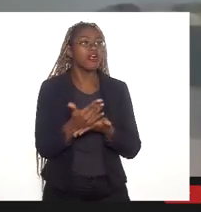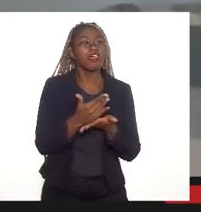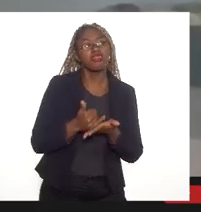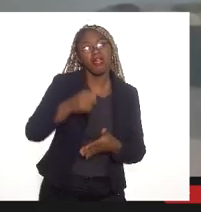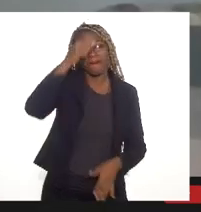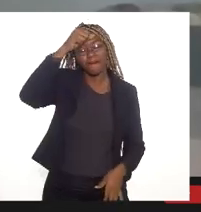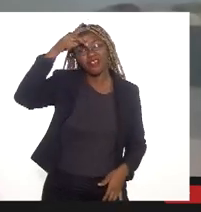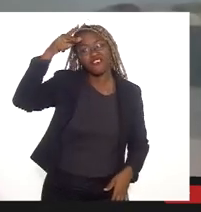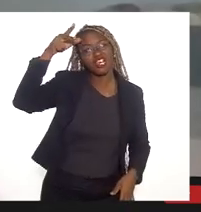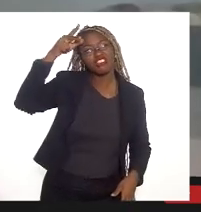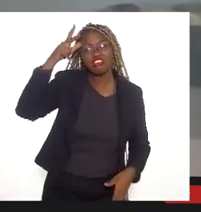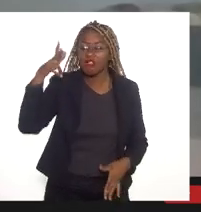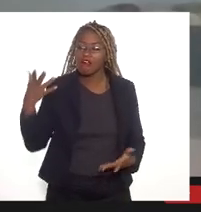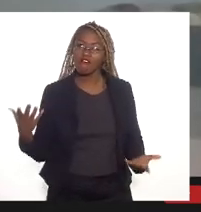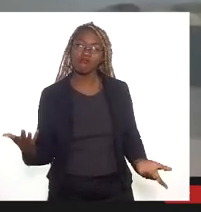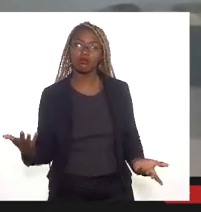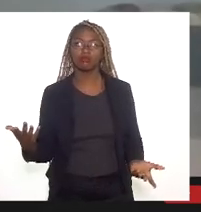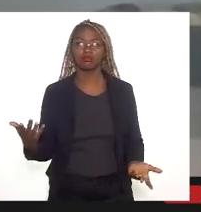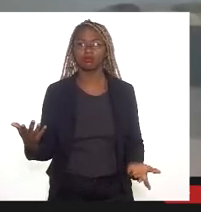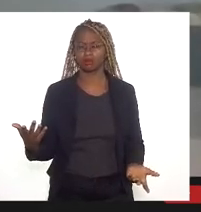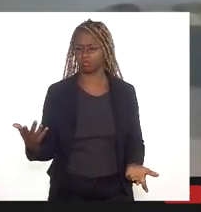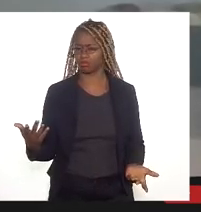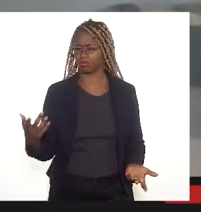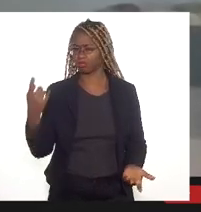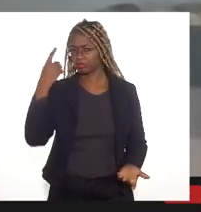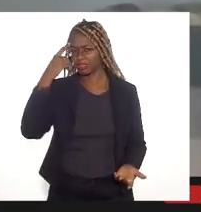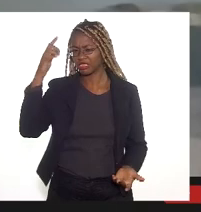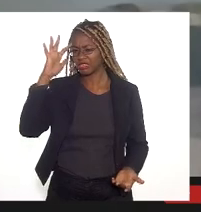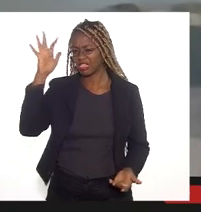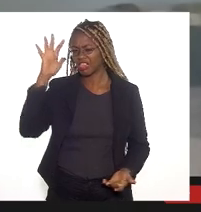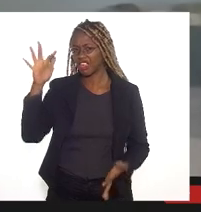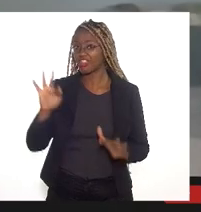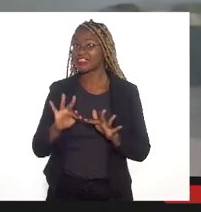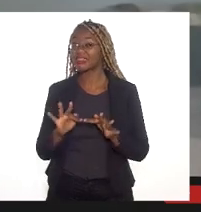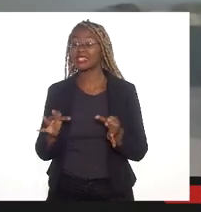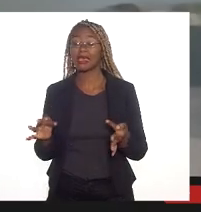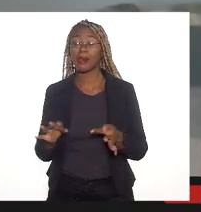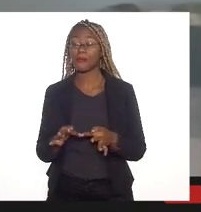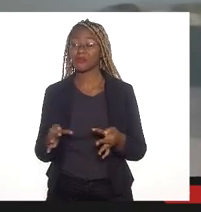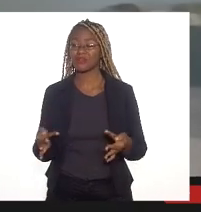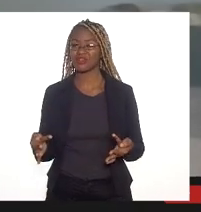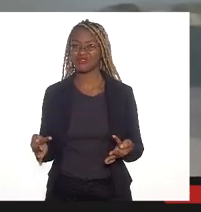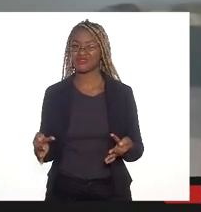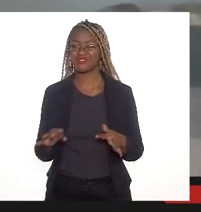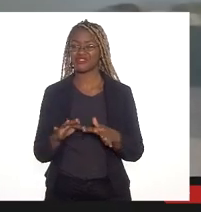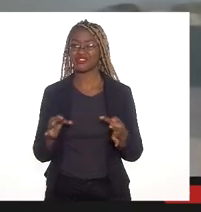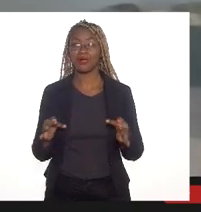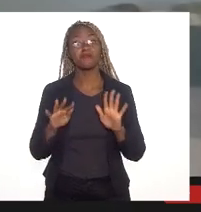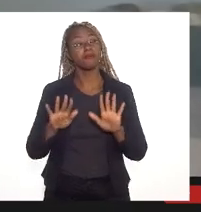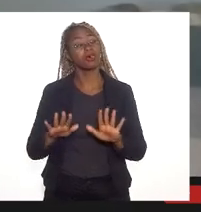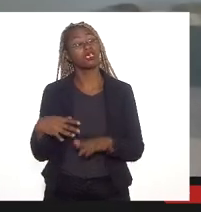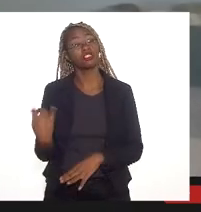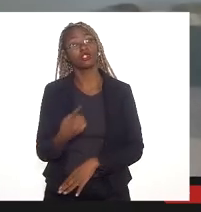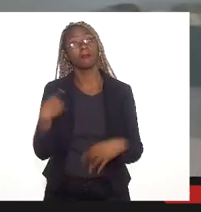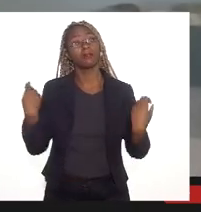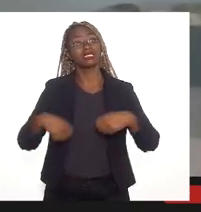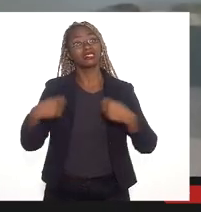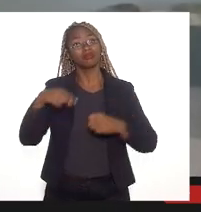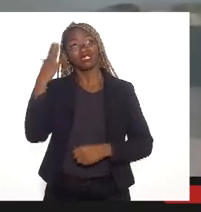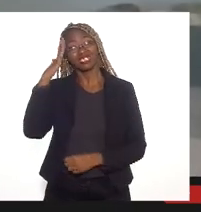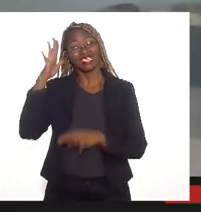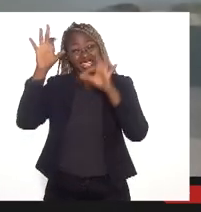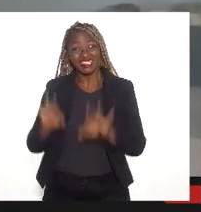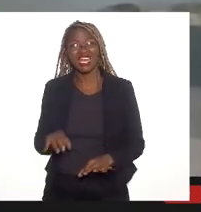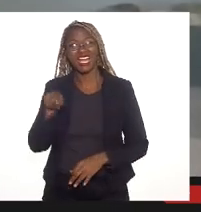prefeitura. Então, a lógica é uma lógica simplista, né? Agora, a gente tem que entender exatamente